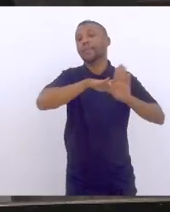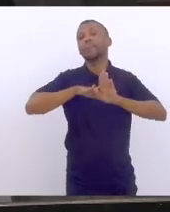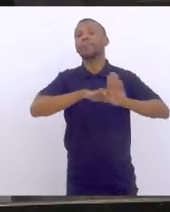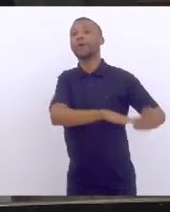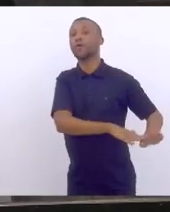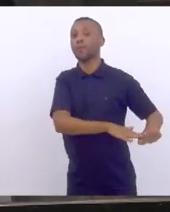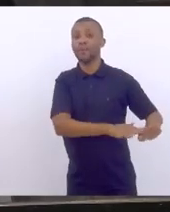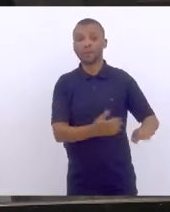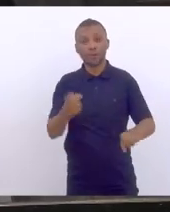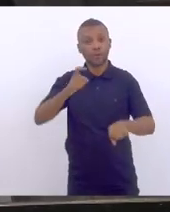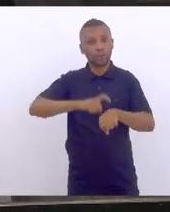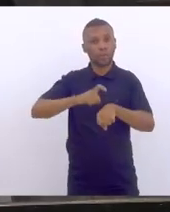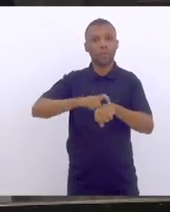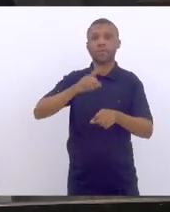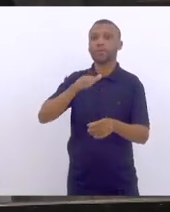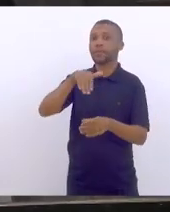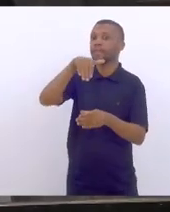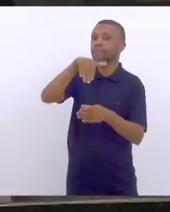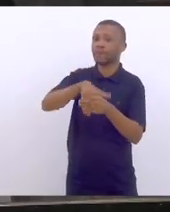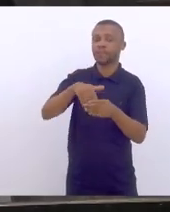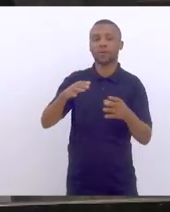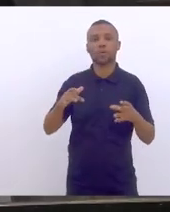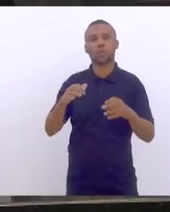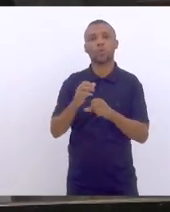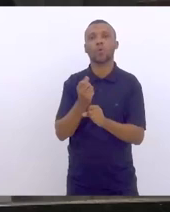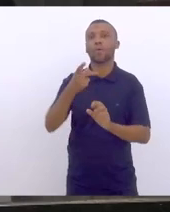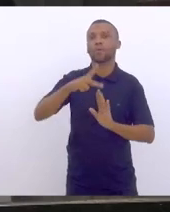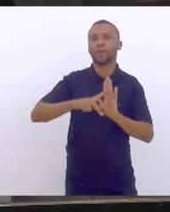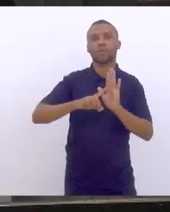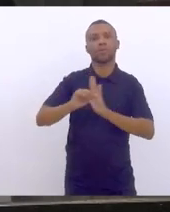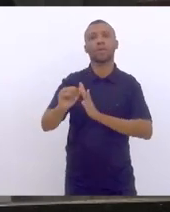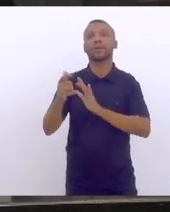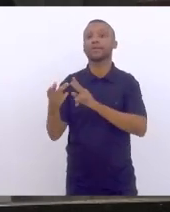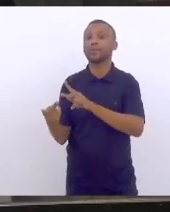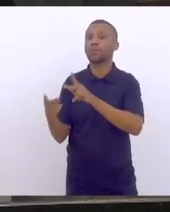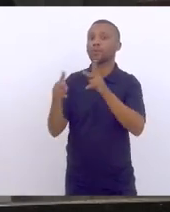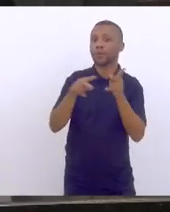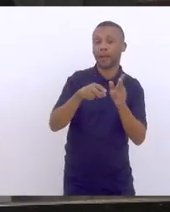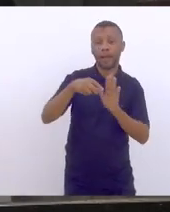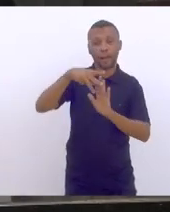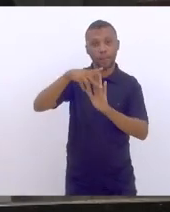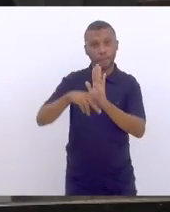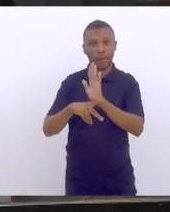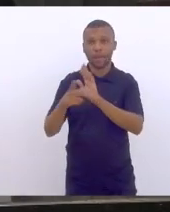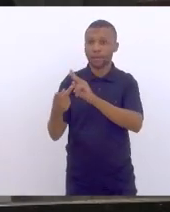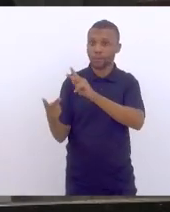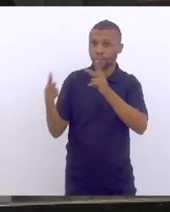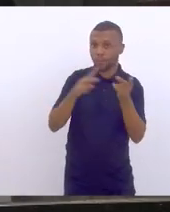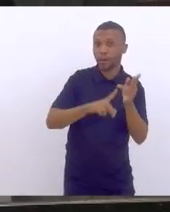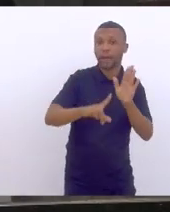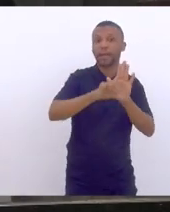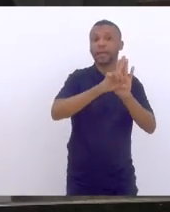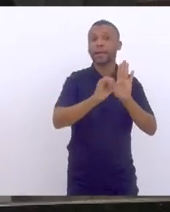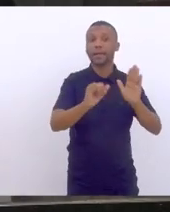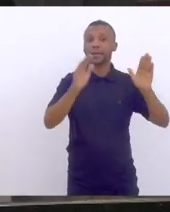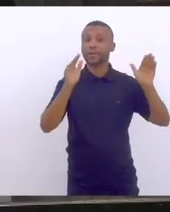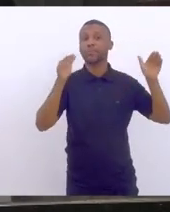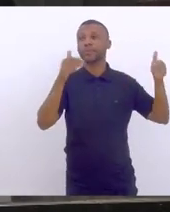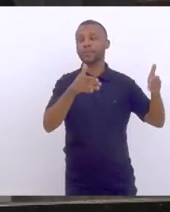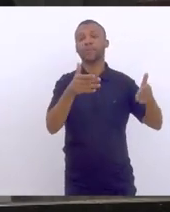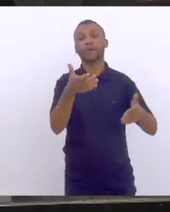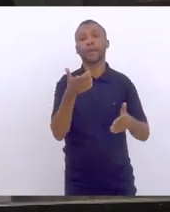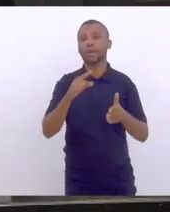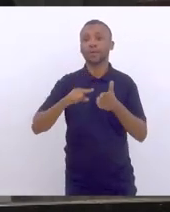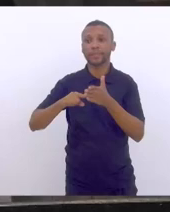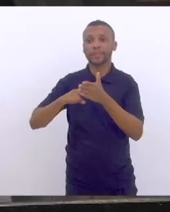houver a votação do projeto de lei de conversão que converte as MPs em leis ordinárias. Então, eu quero aqui denunciar,